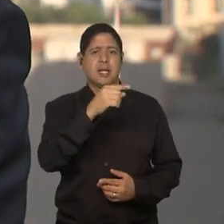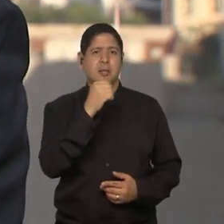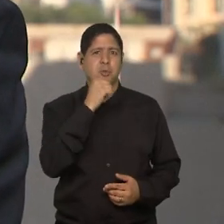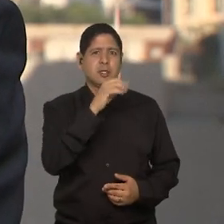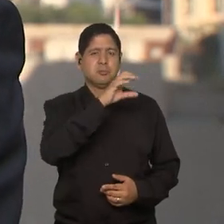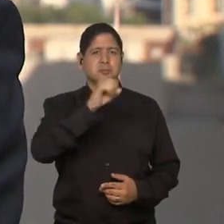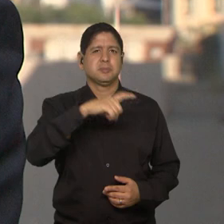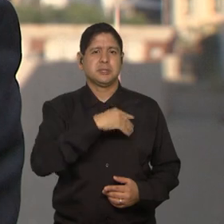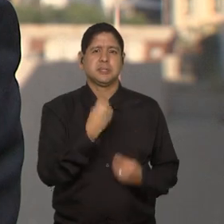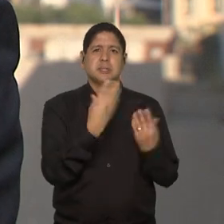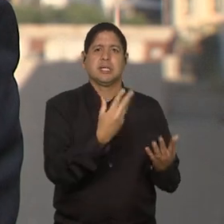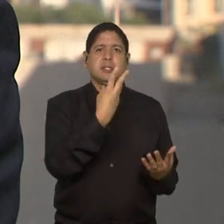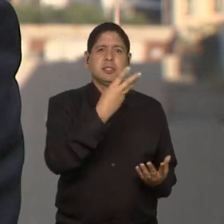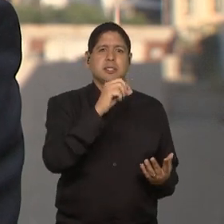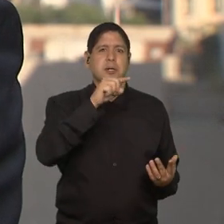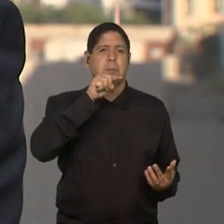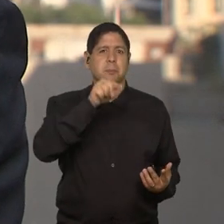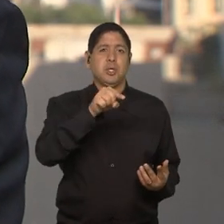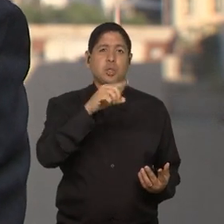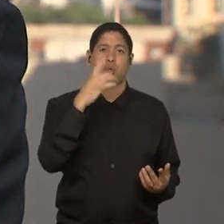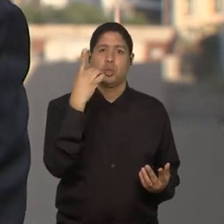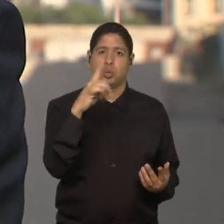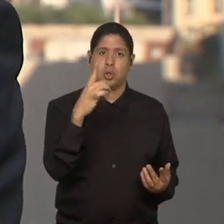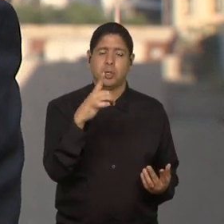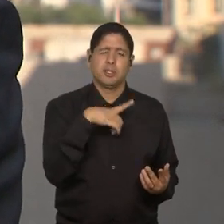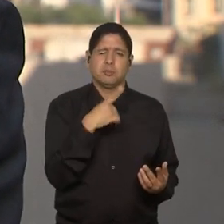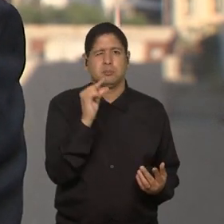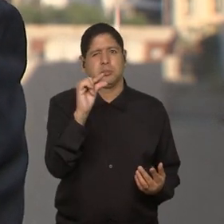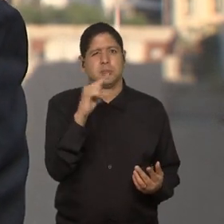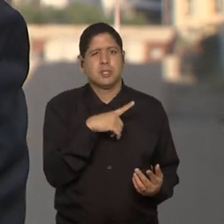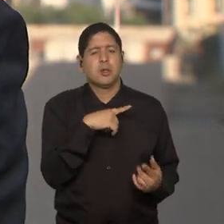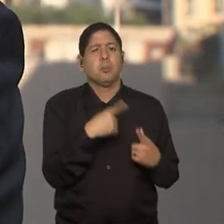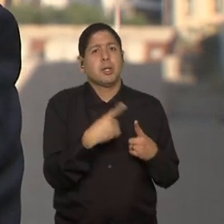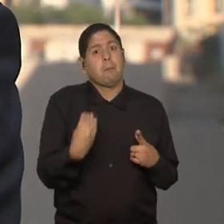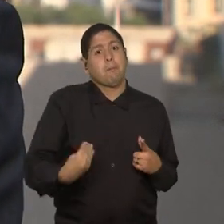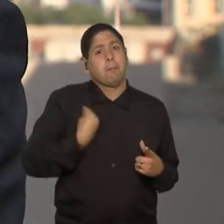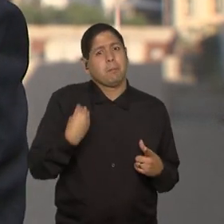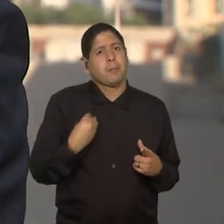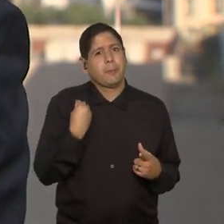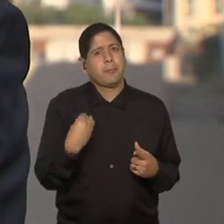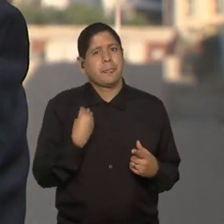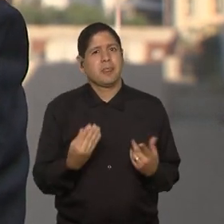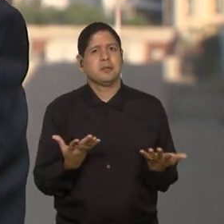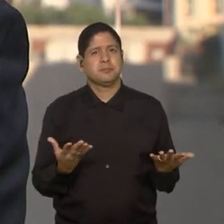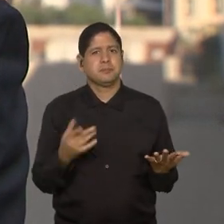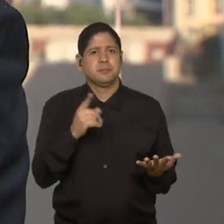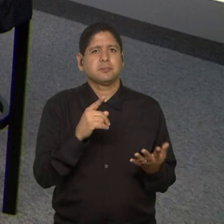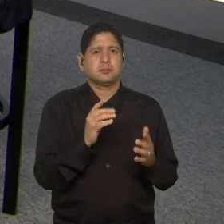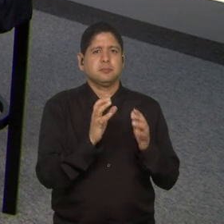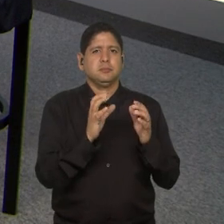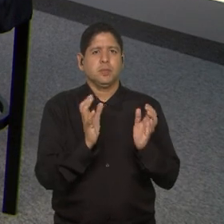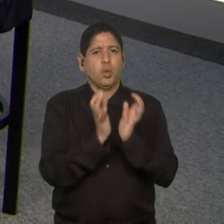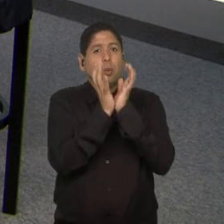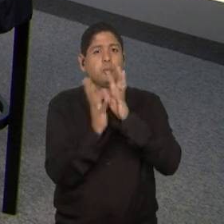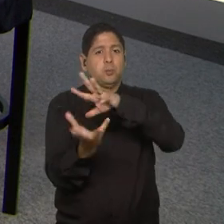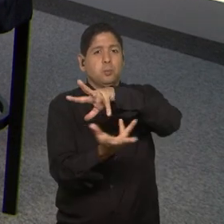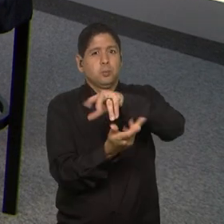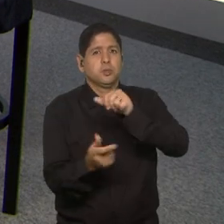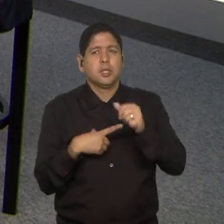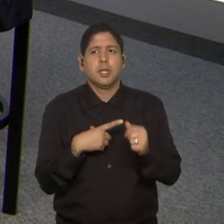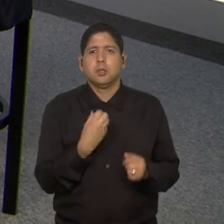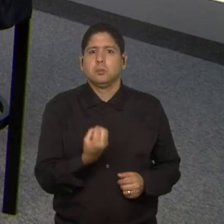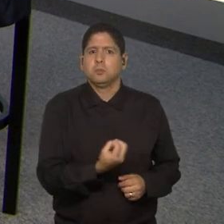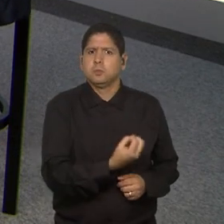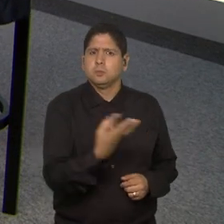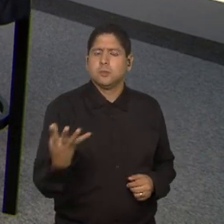vai receber, se não me engano, 30 mil dólares, no mínimo, por estar participando dessa Copa do Mundo. São números